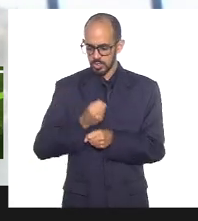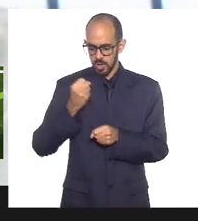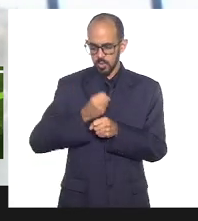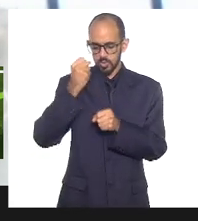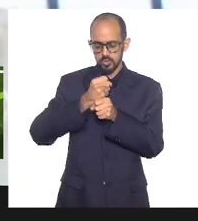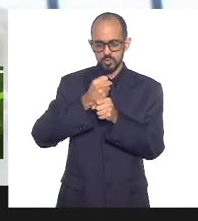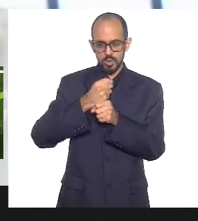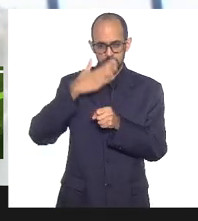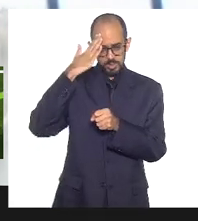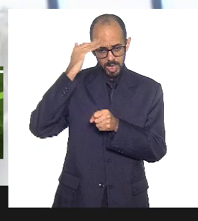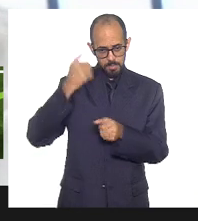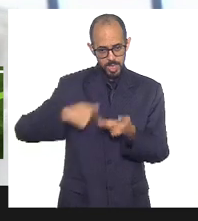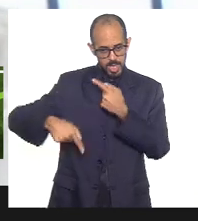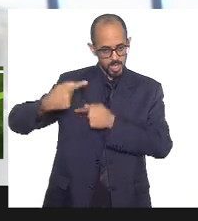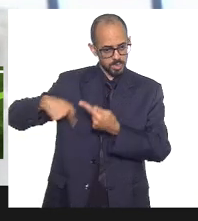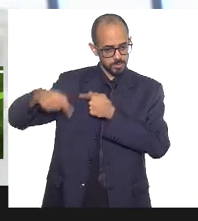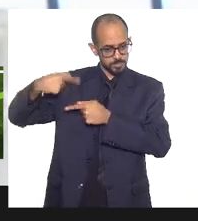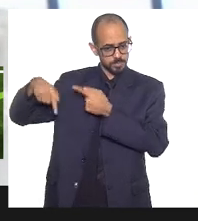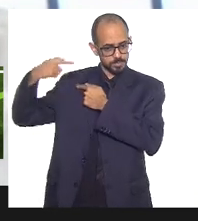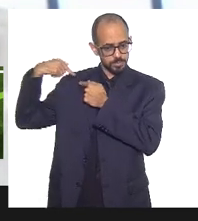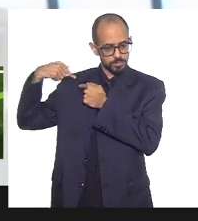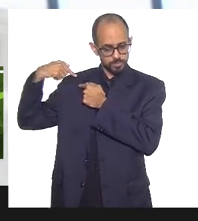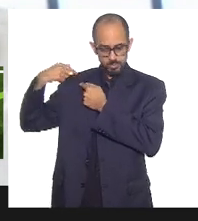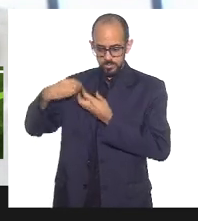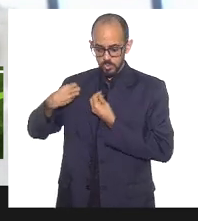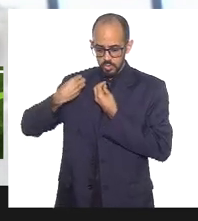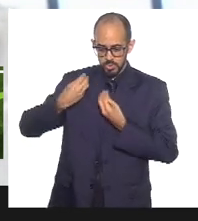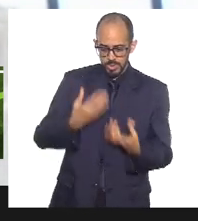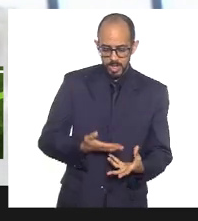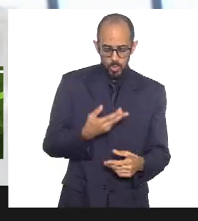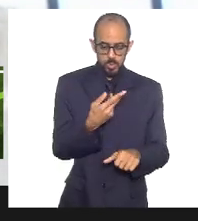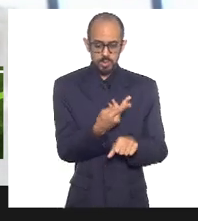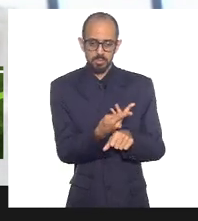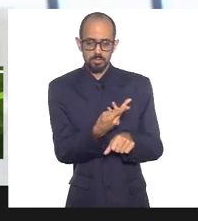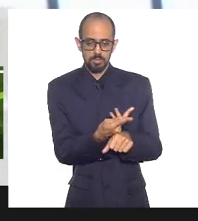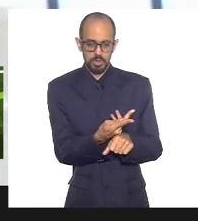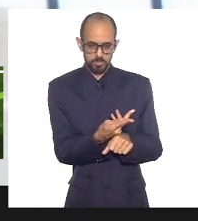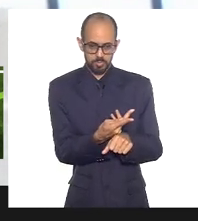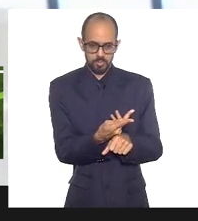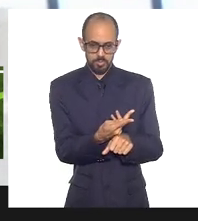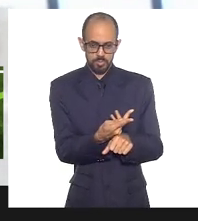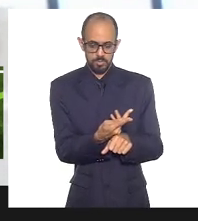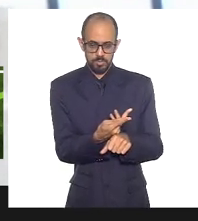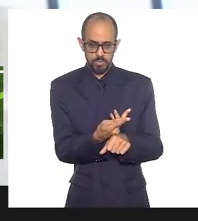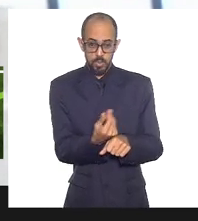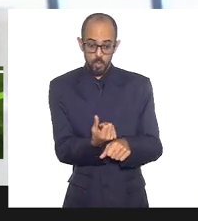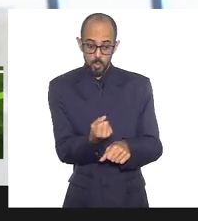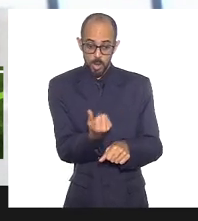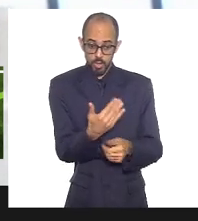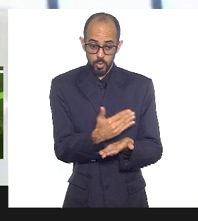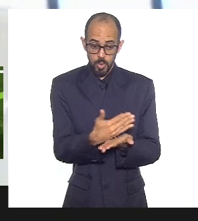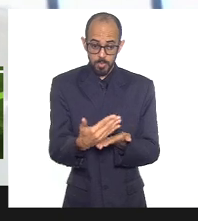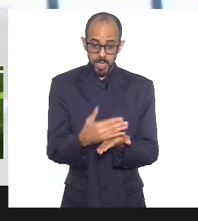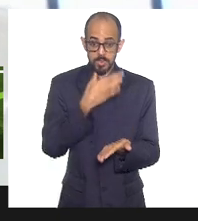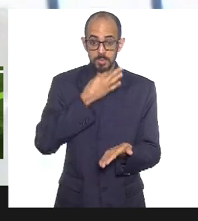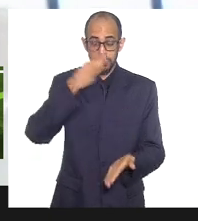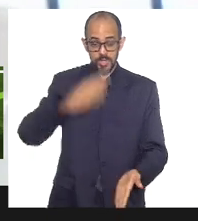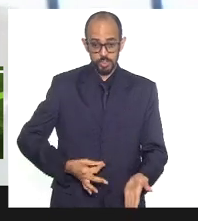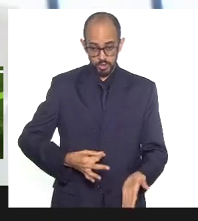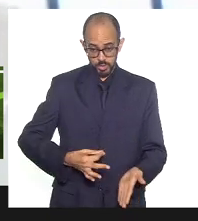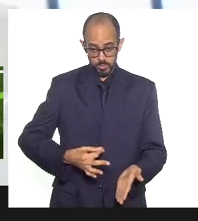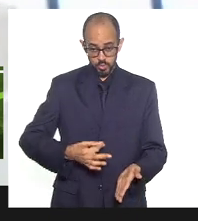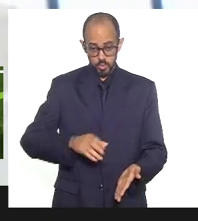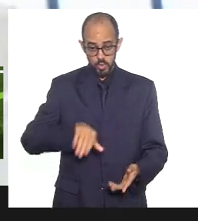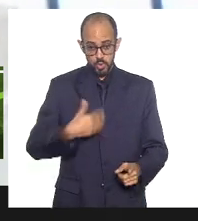antepassados nos deixaram esse legado. Quando começa o machismo, porque o nosso culto